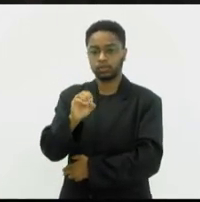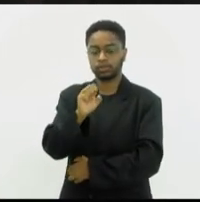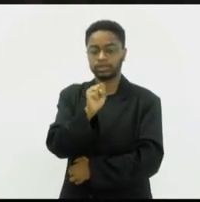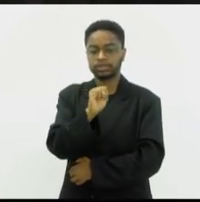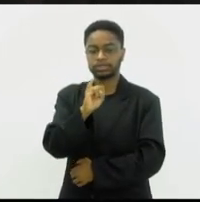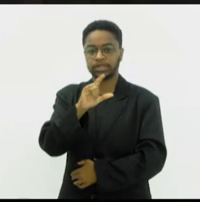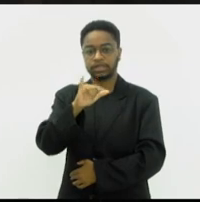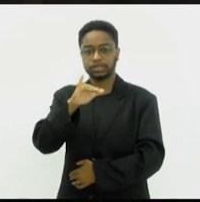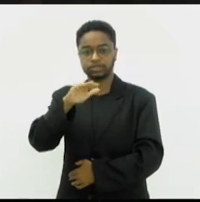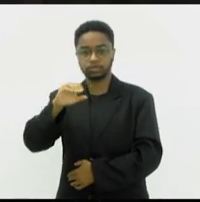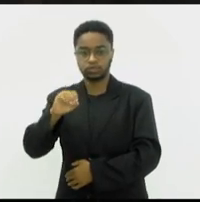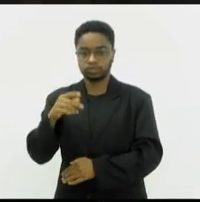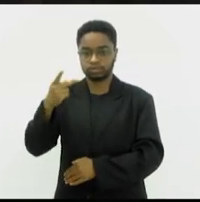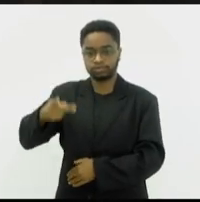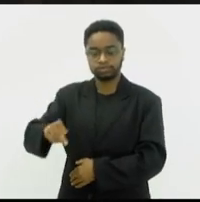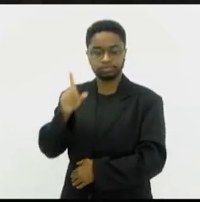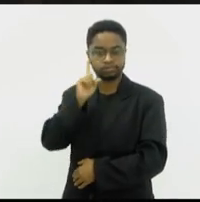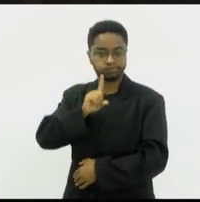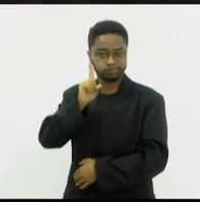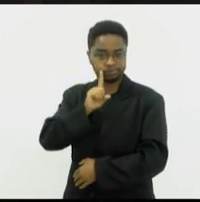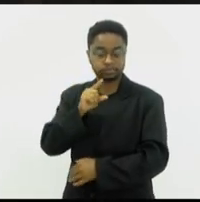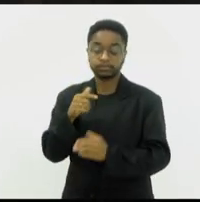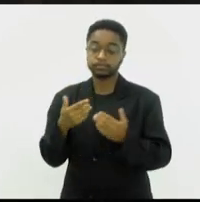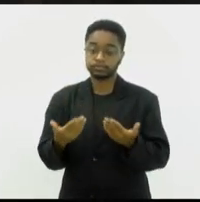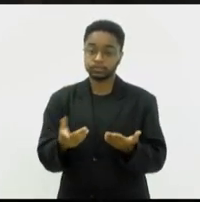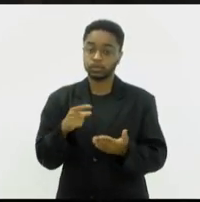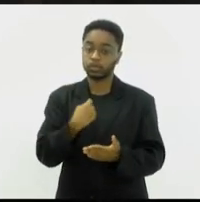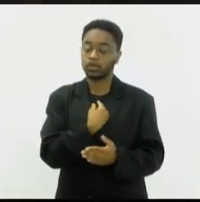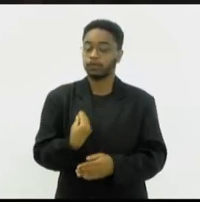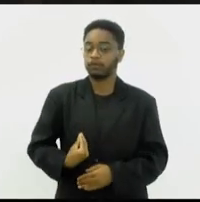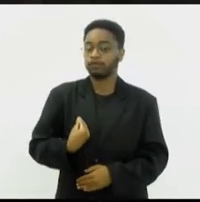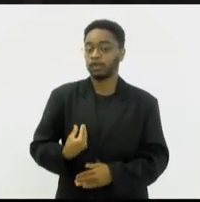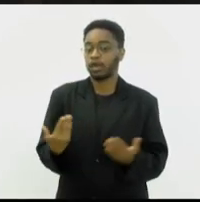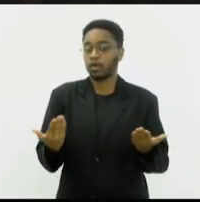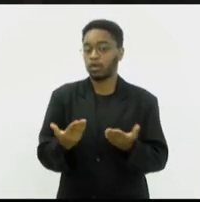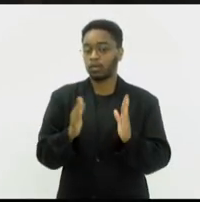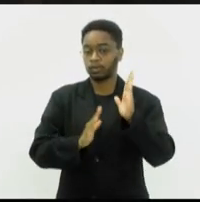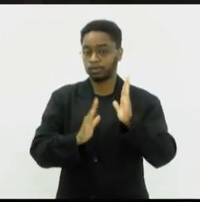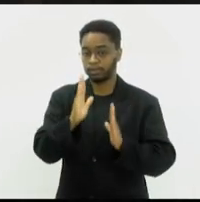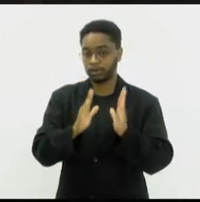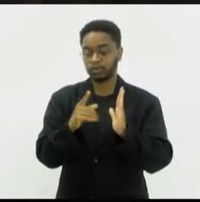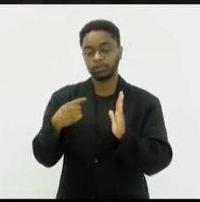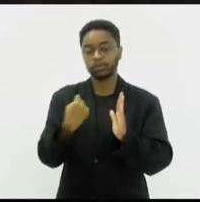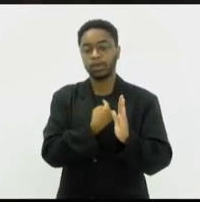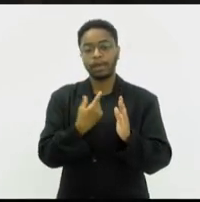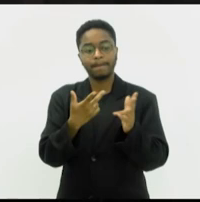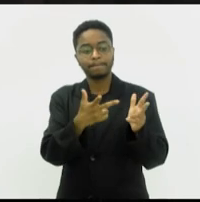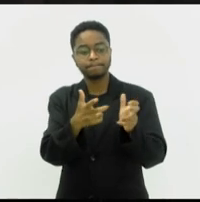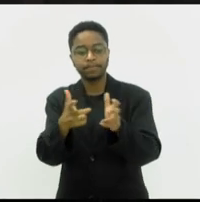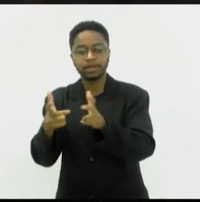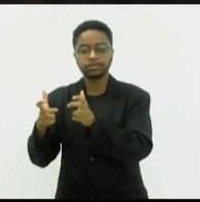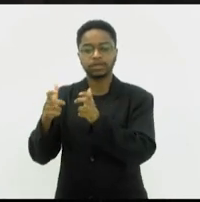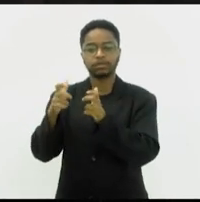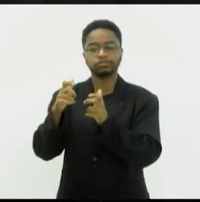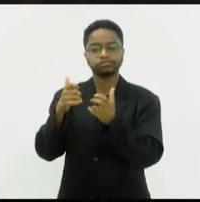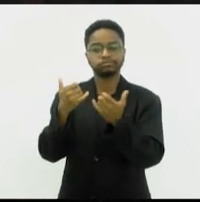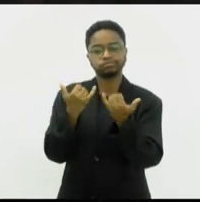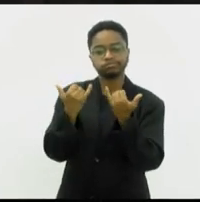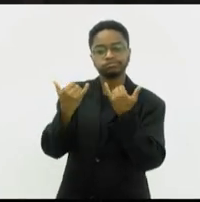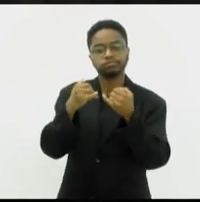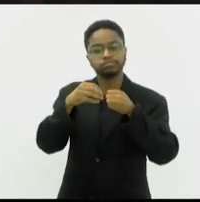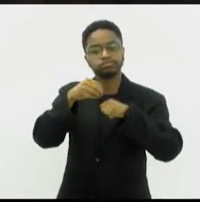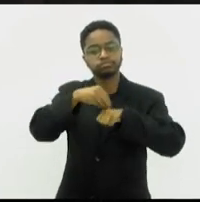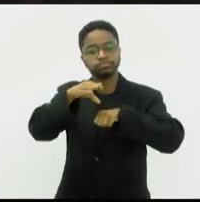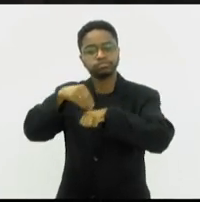em um momento que o que mais você vê de noticiário diz respeito